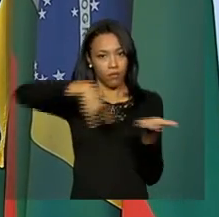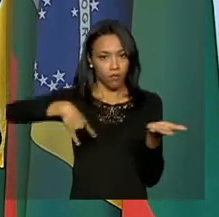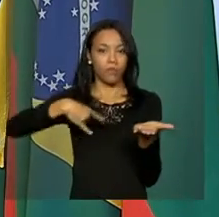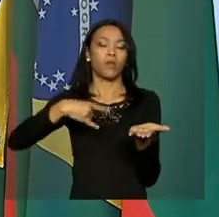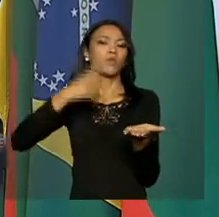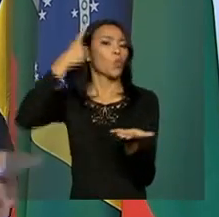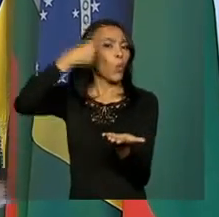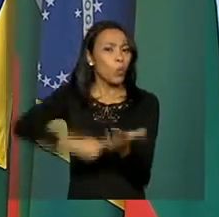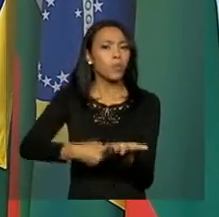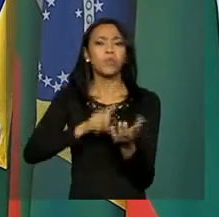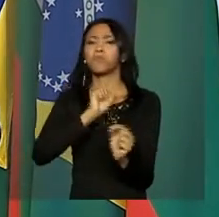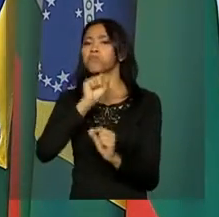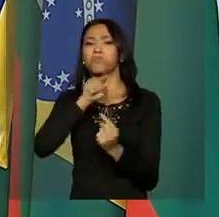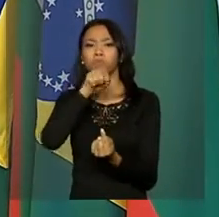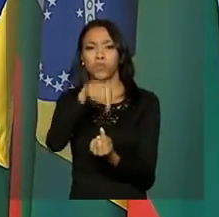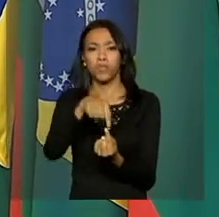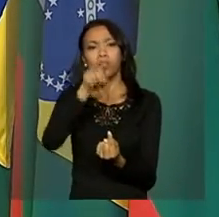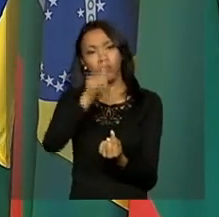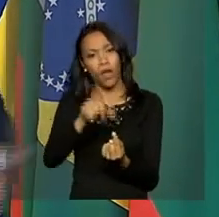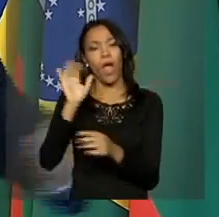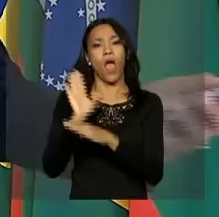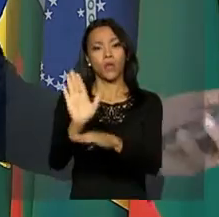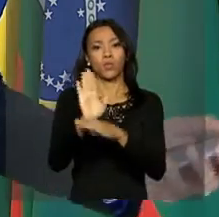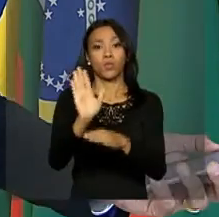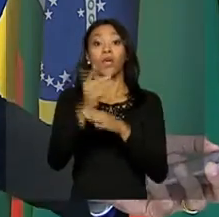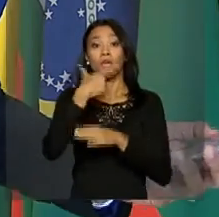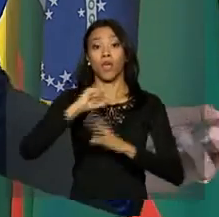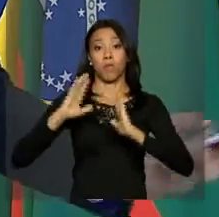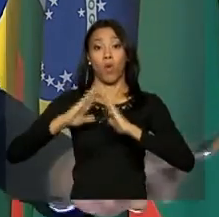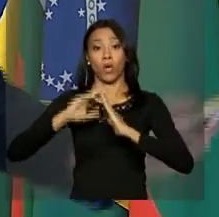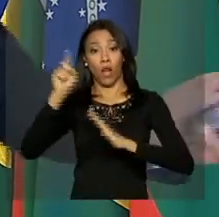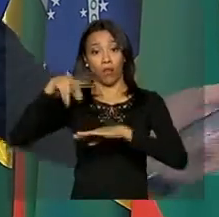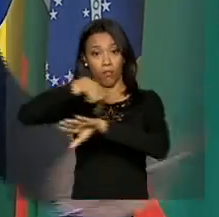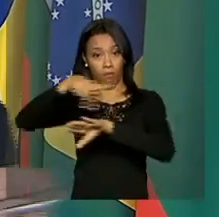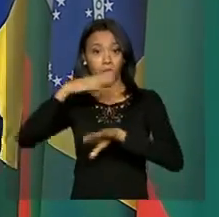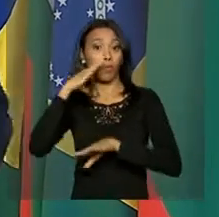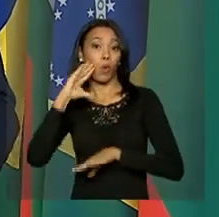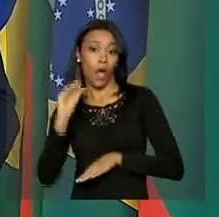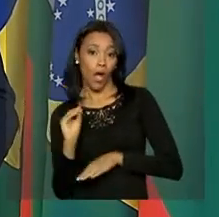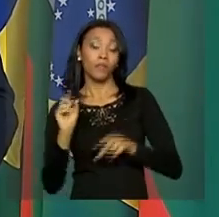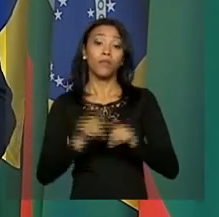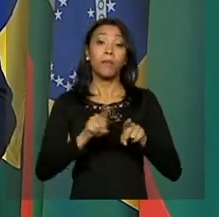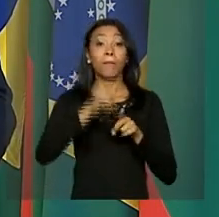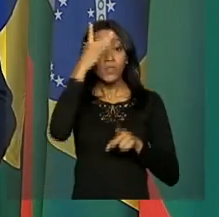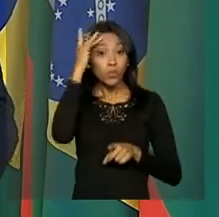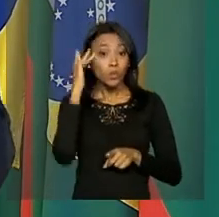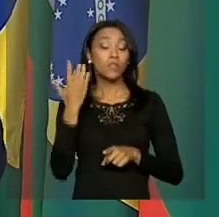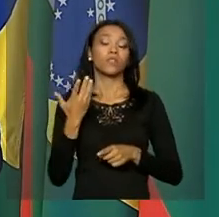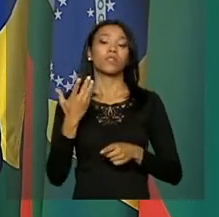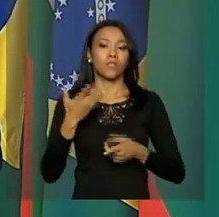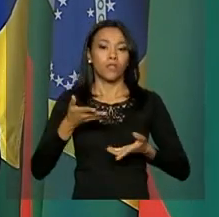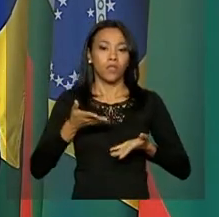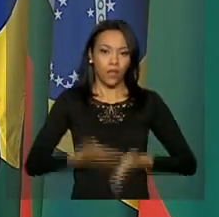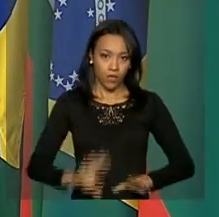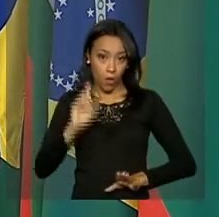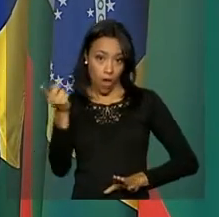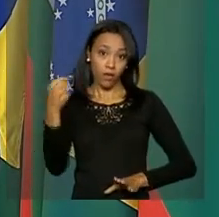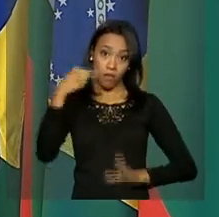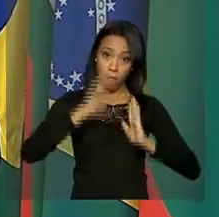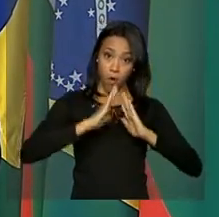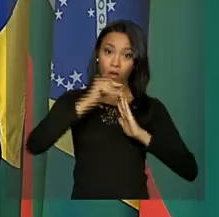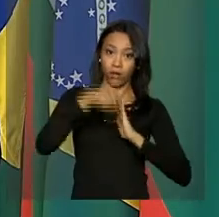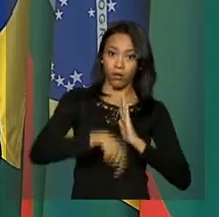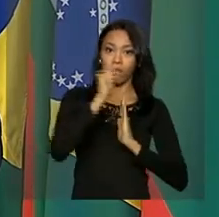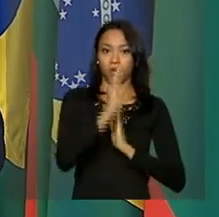que vai facilitar a vida de brasileiros que moram na Bulgária e também de búlgaros que moram aqui no Brasil. Eles também vão